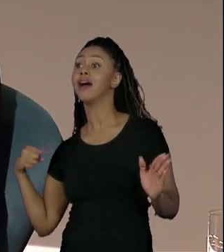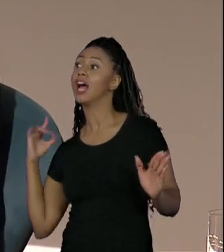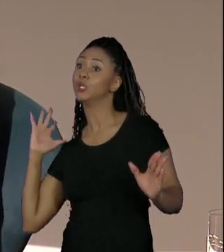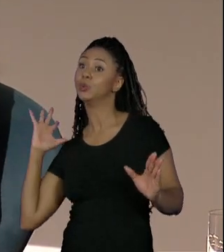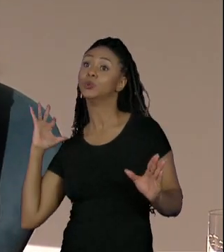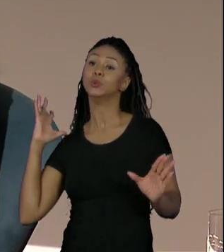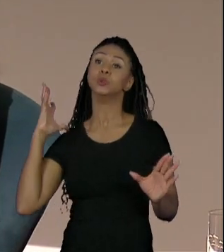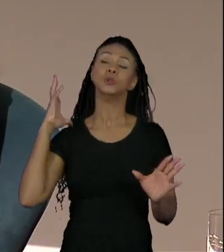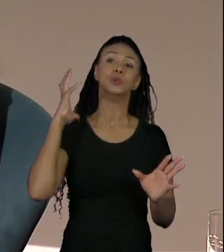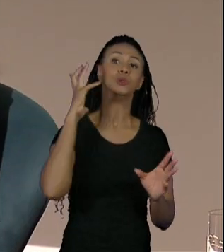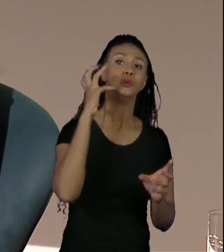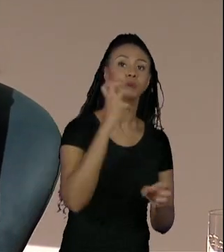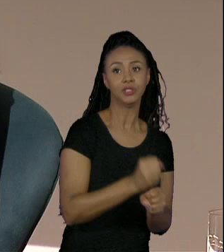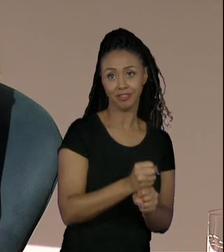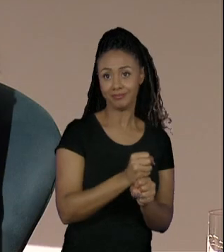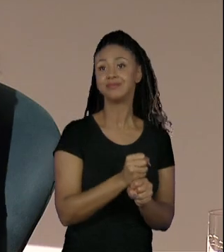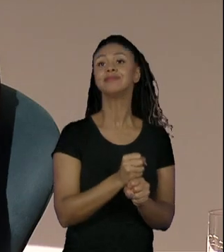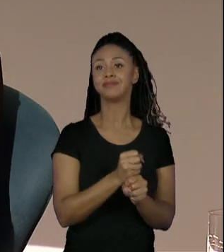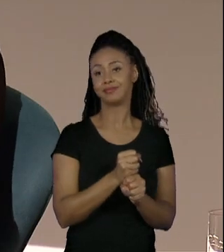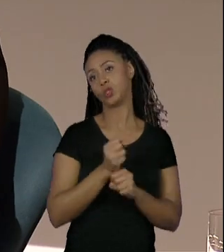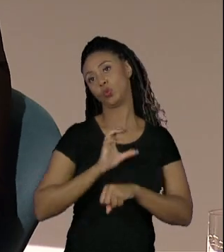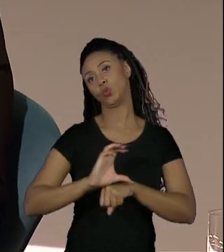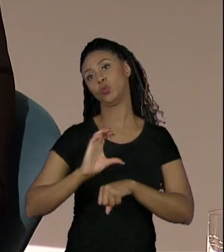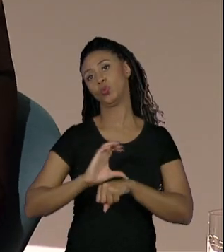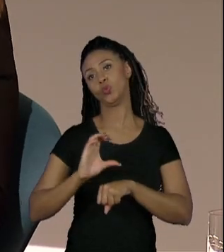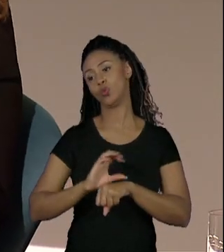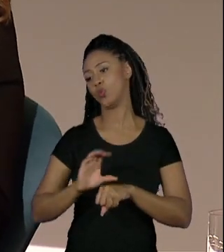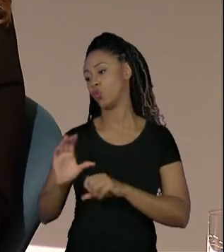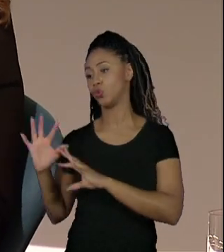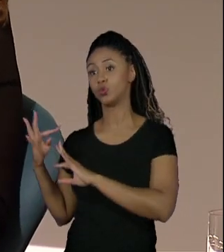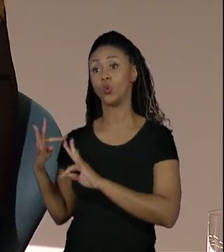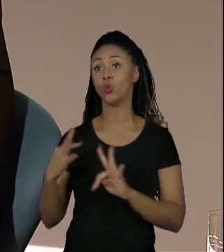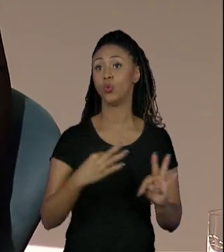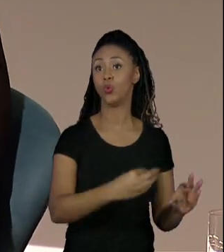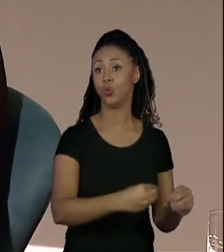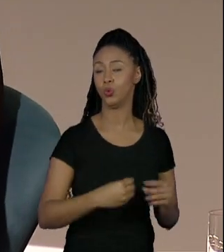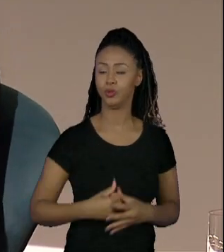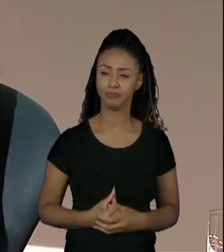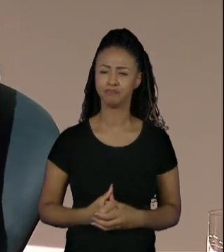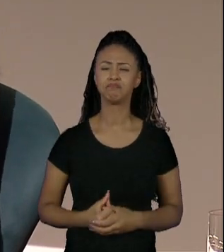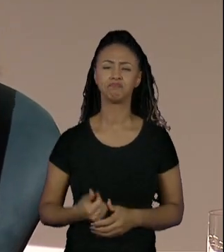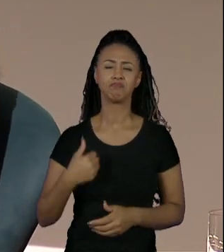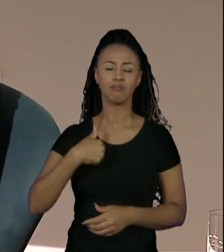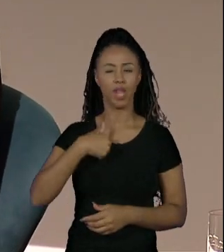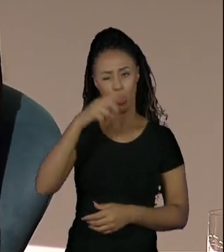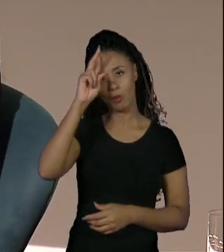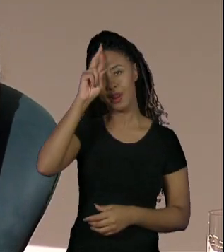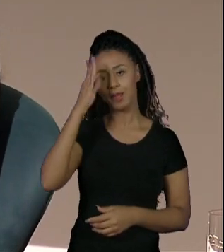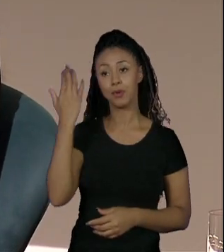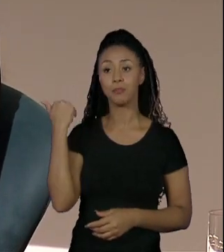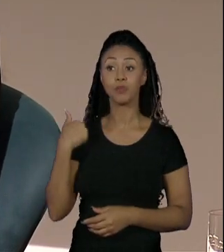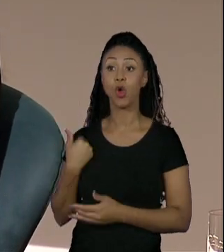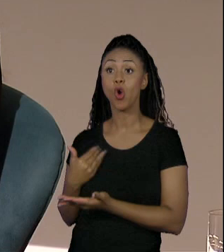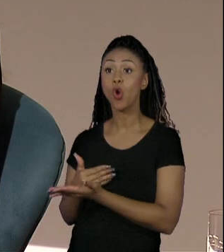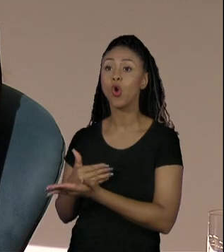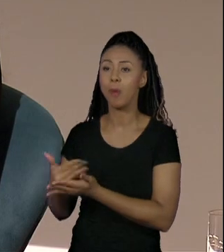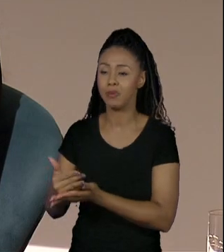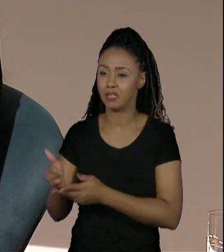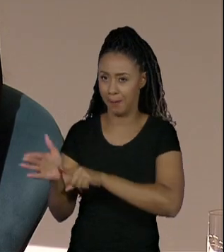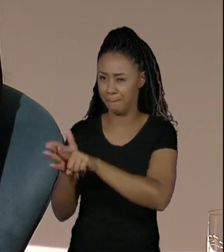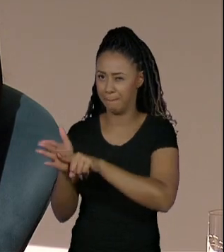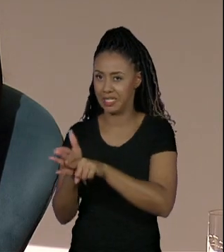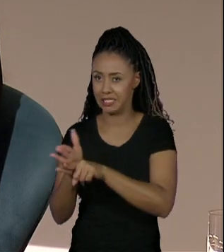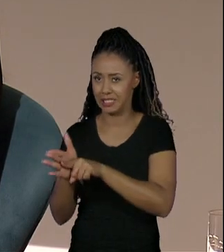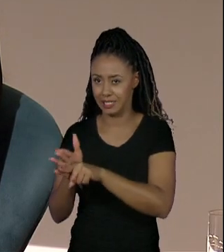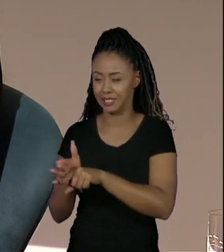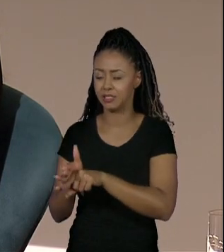tudo aquilo que ele já vivenciou. E aí, assim, a gente que está, eu lembro logo quando eu comecei a atuar com pesquisa, eu